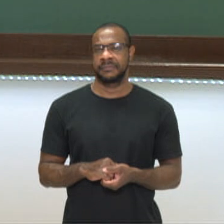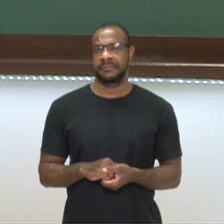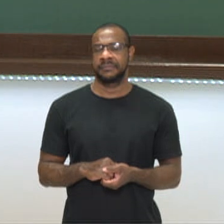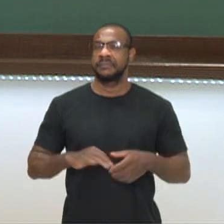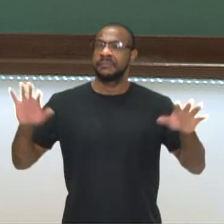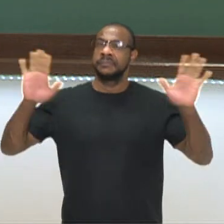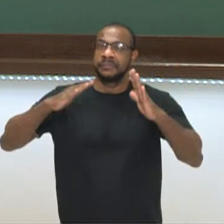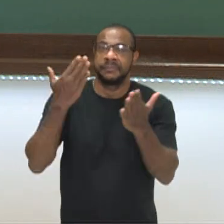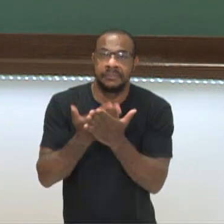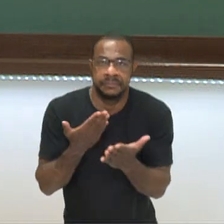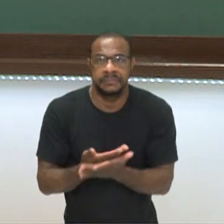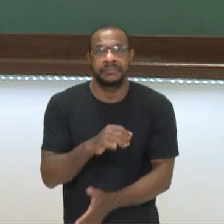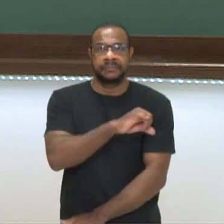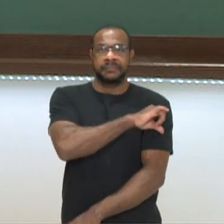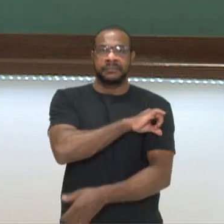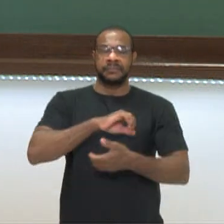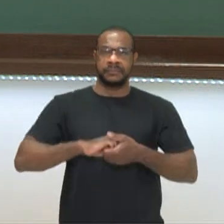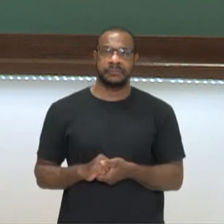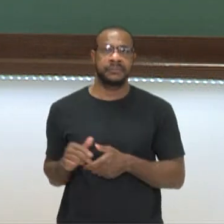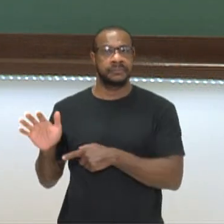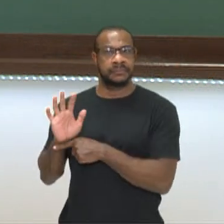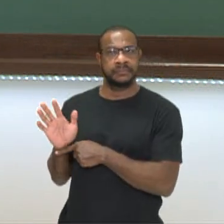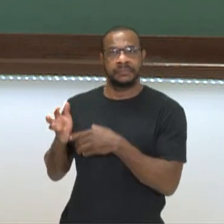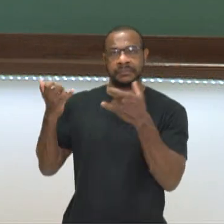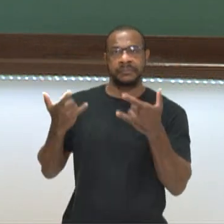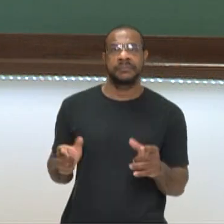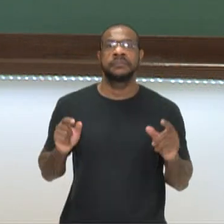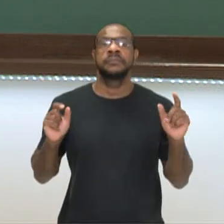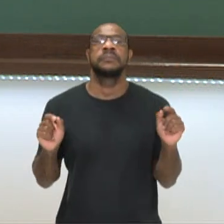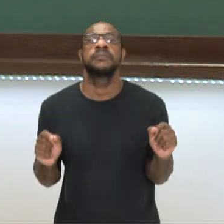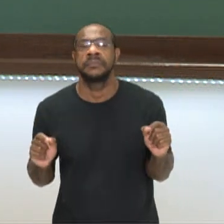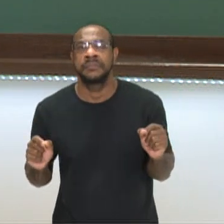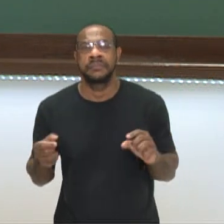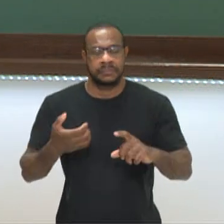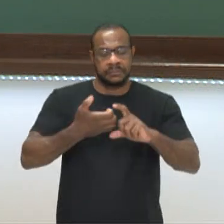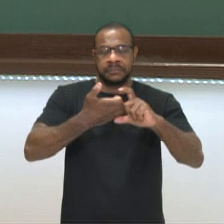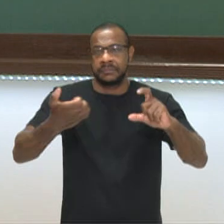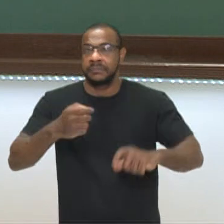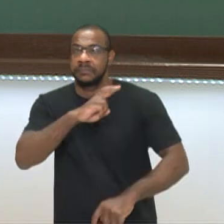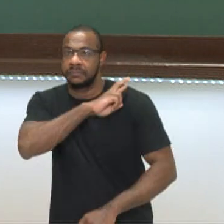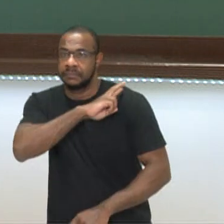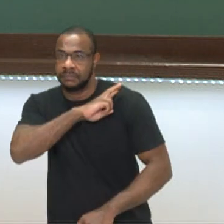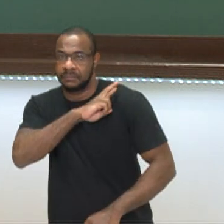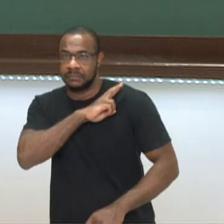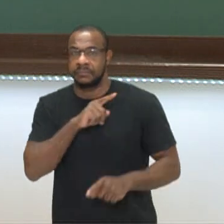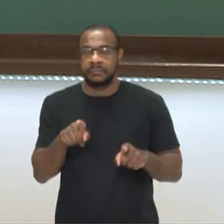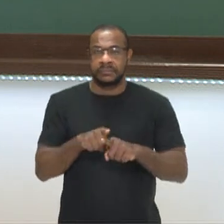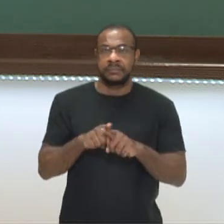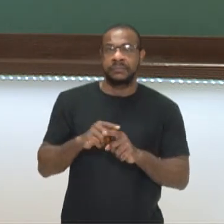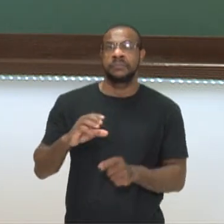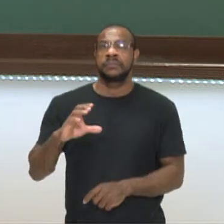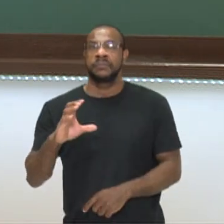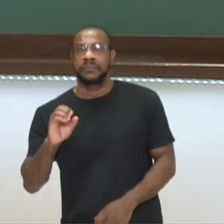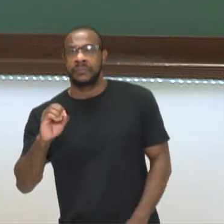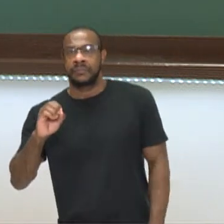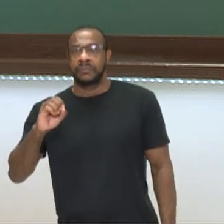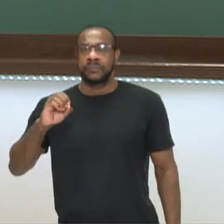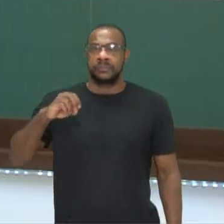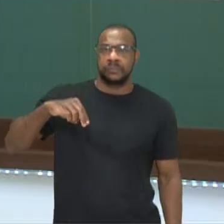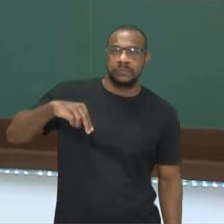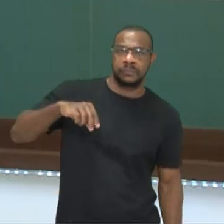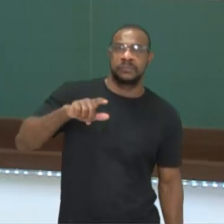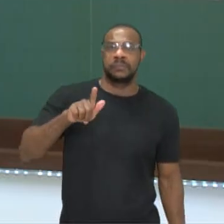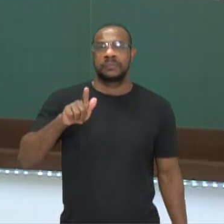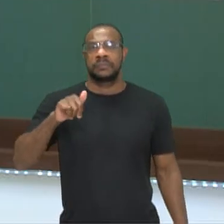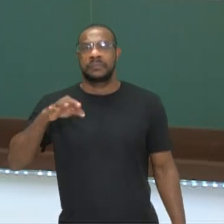Olá, estudantes do nono ano! Nesse vídeo vamos falar sobre a equação do segundo grau com uma incógnita. Você